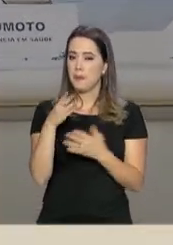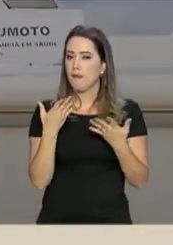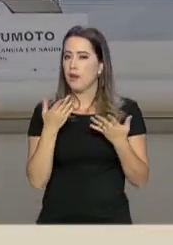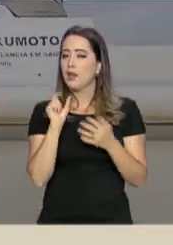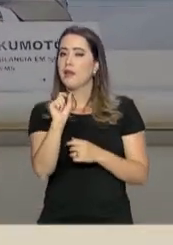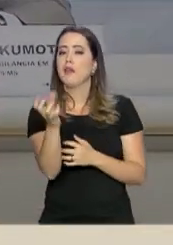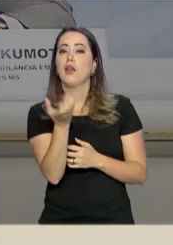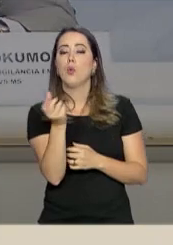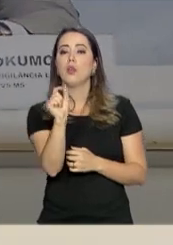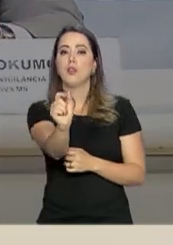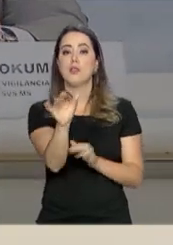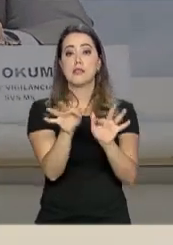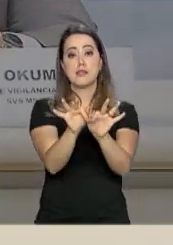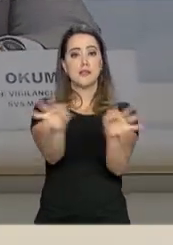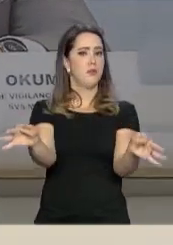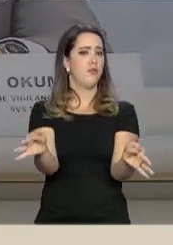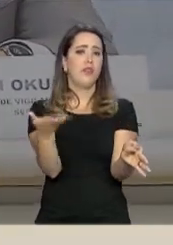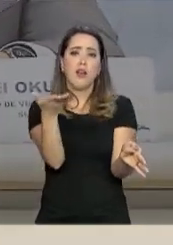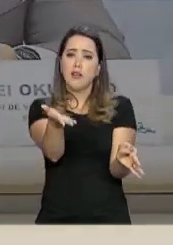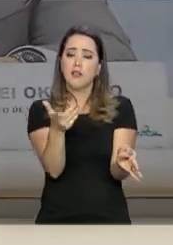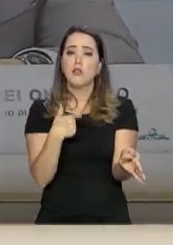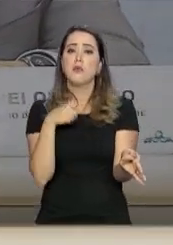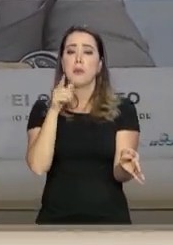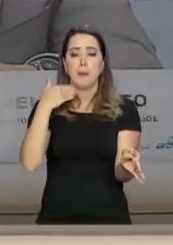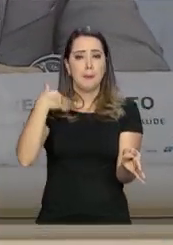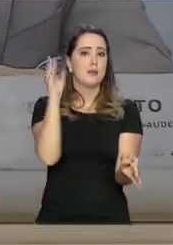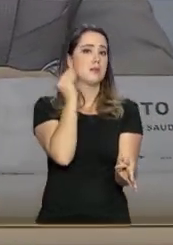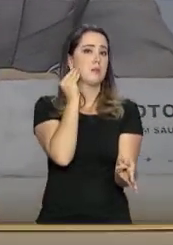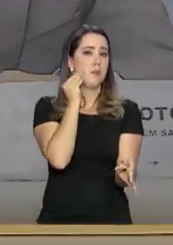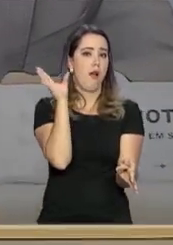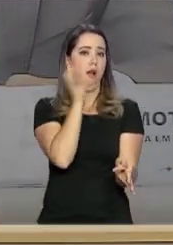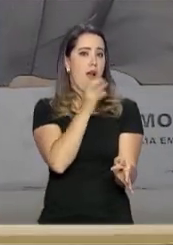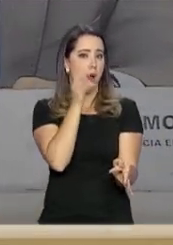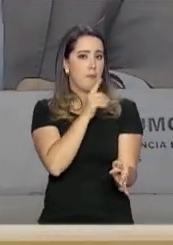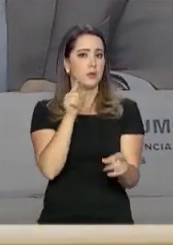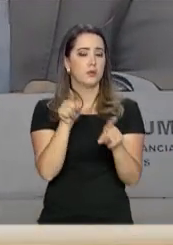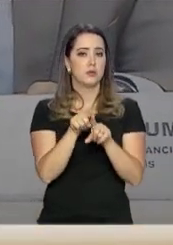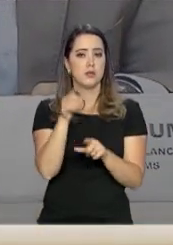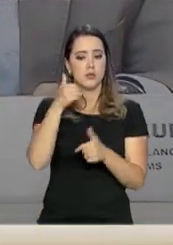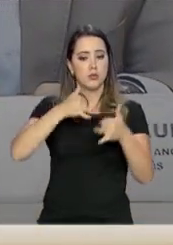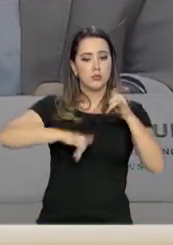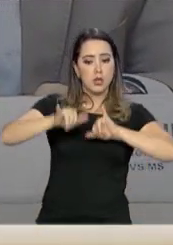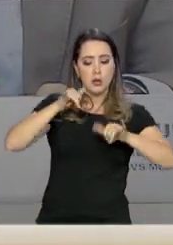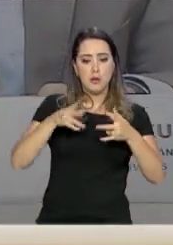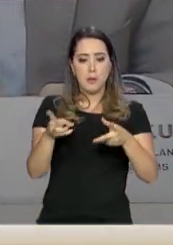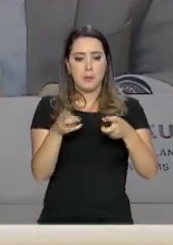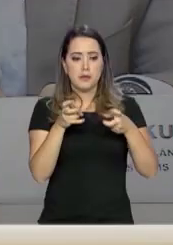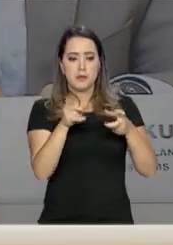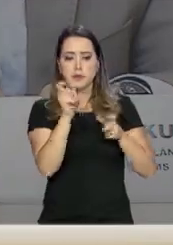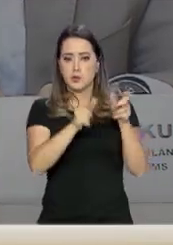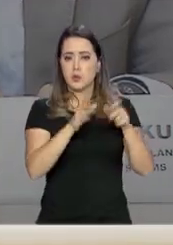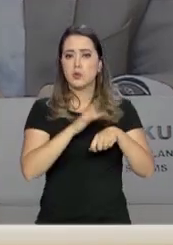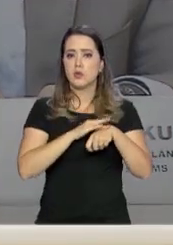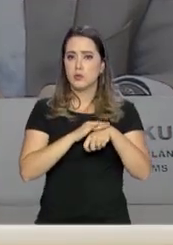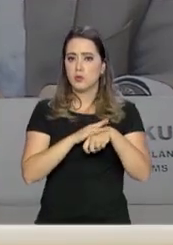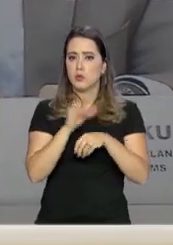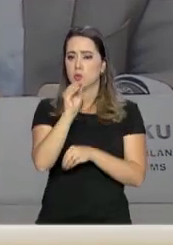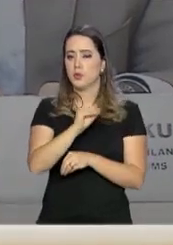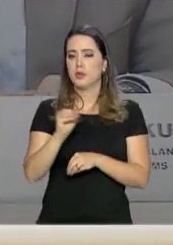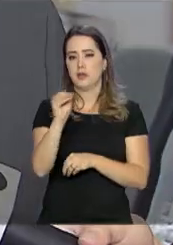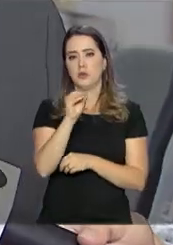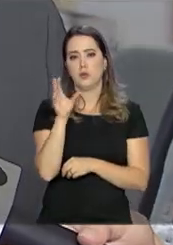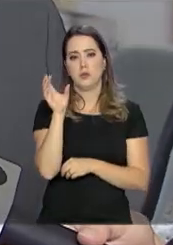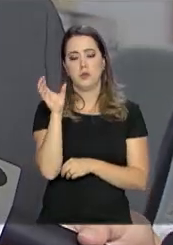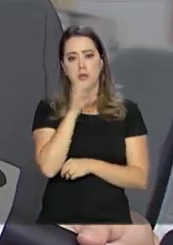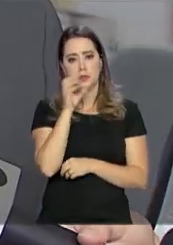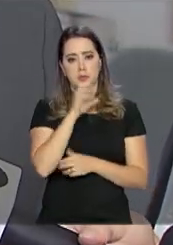simplificar o diagnóstico, ampliar a testagem rápida e localizar as pessoas infectadas com a doença para tratamento.